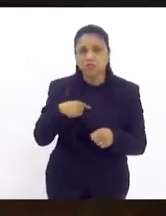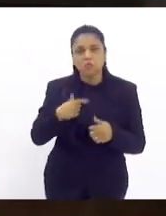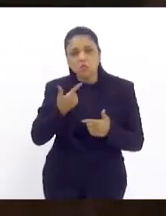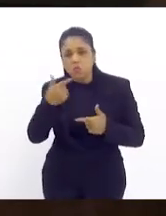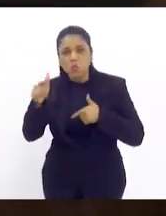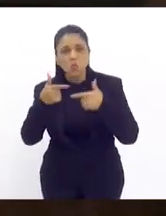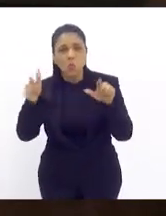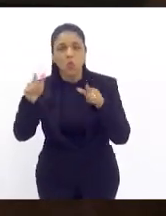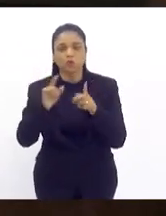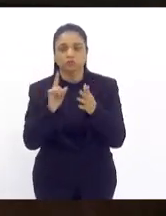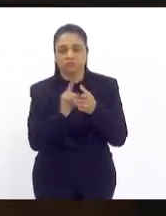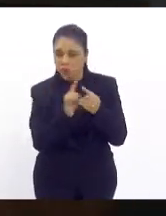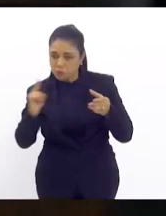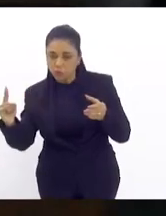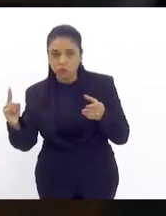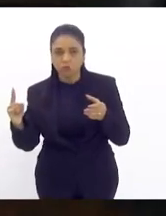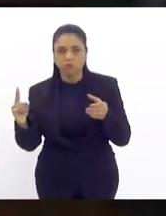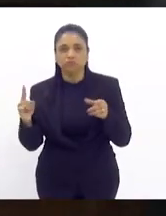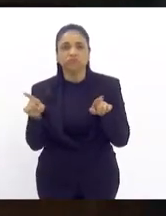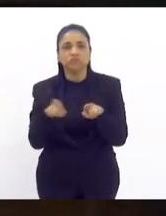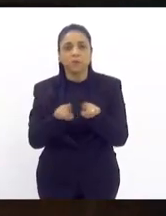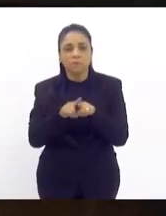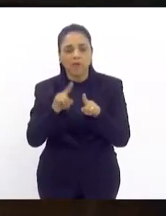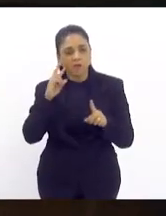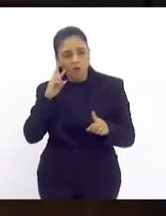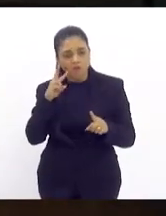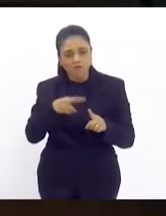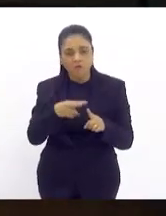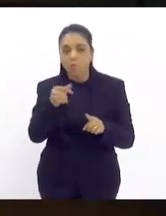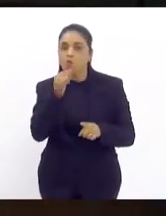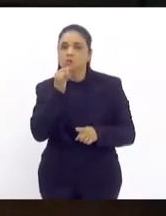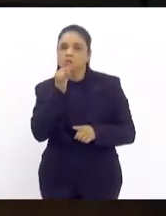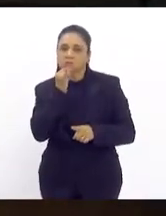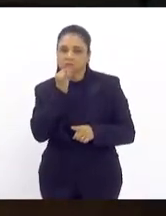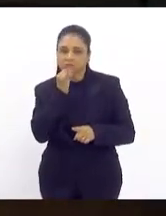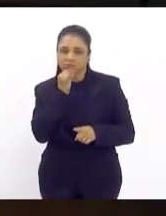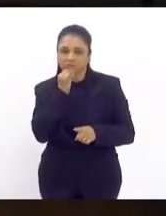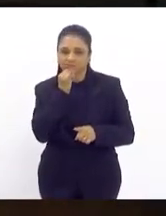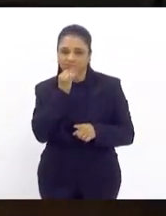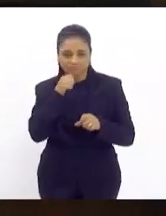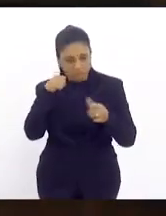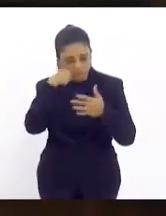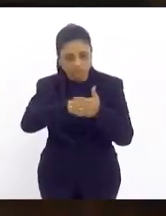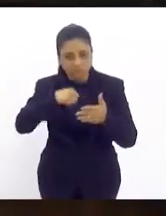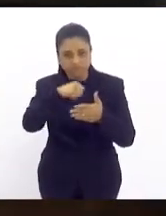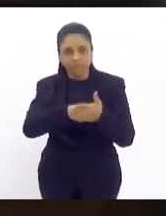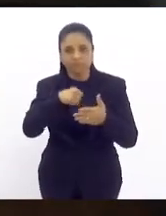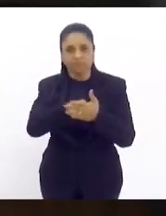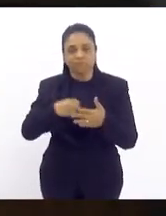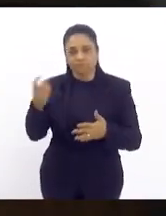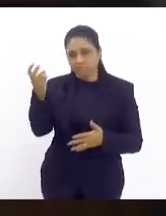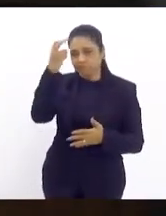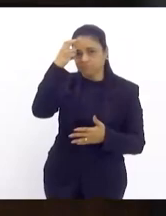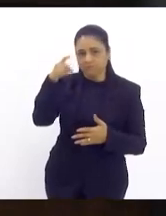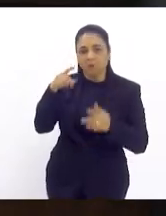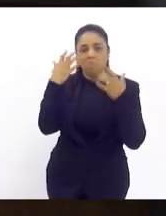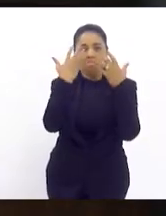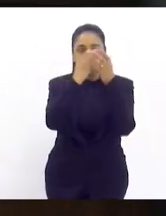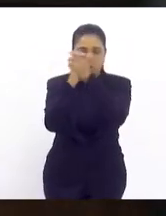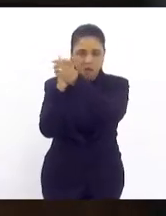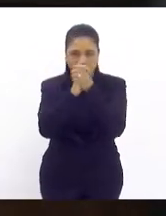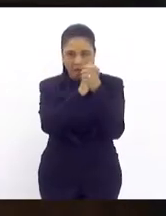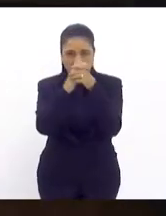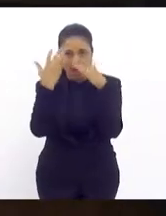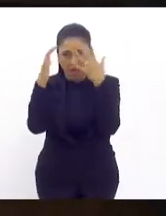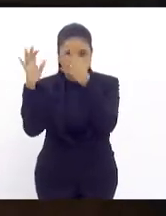que outros excluídos se mirem nesse exemplo de resistência cultural. Parabéns. Viva